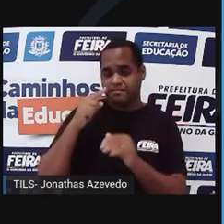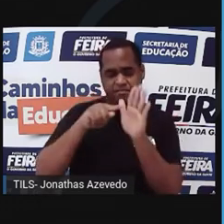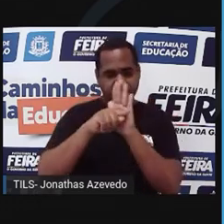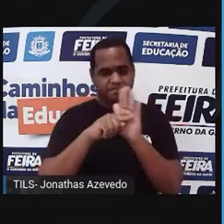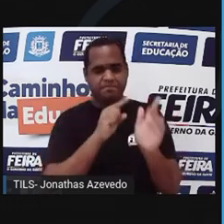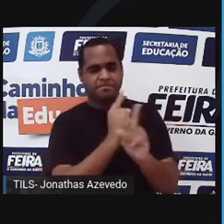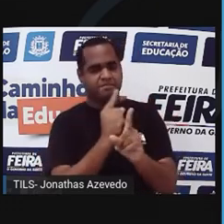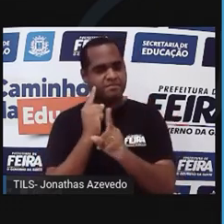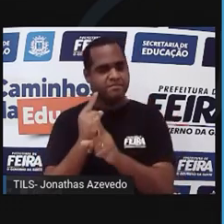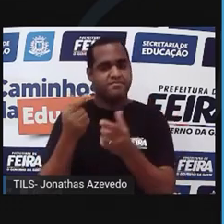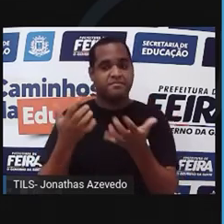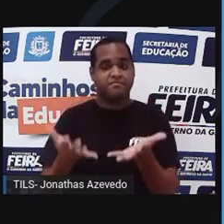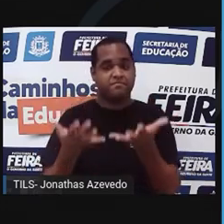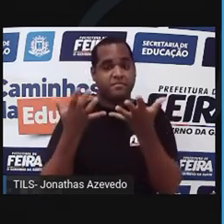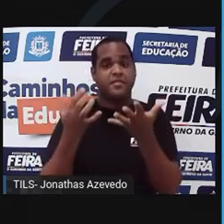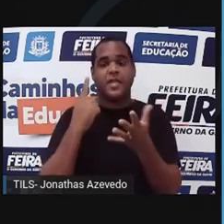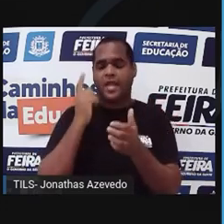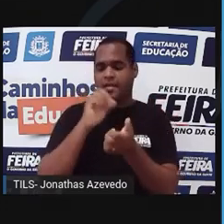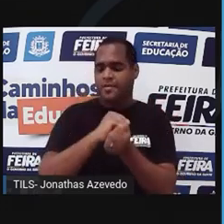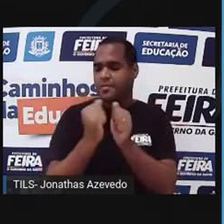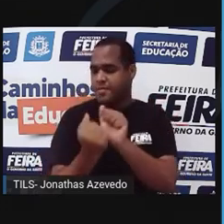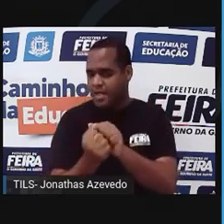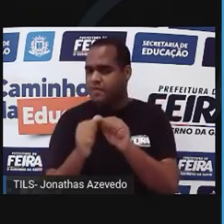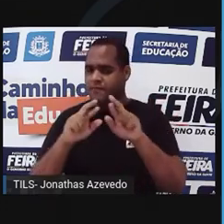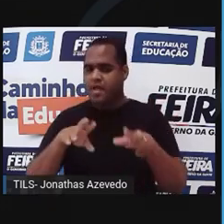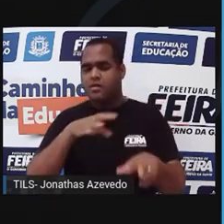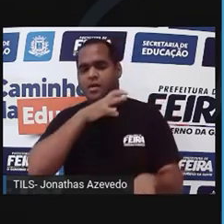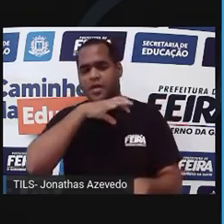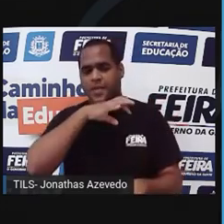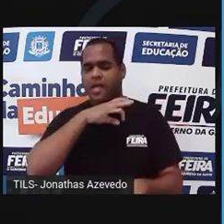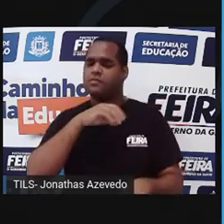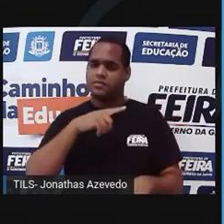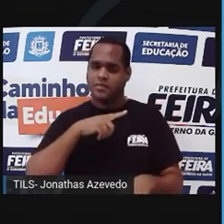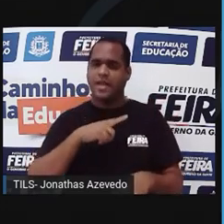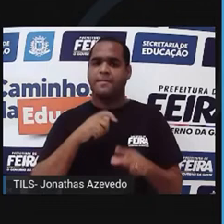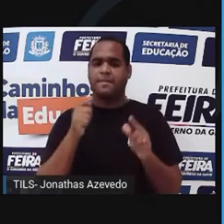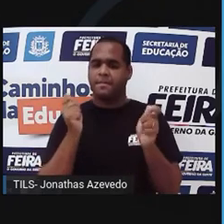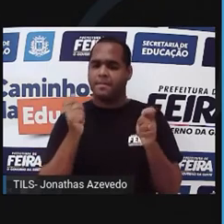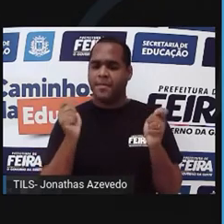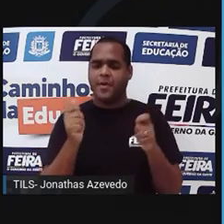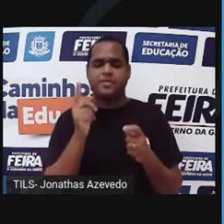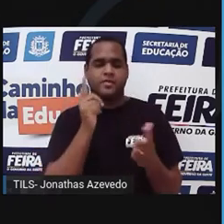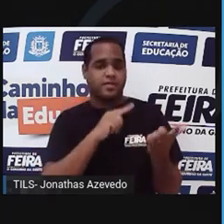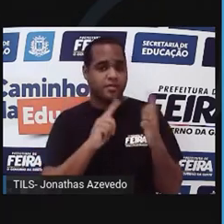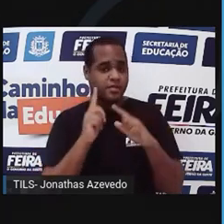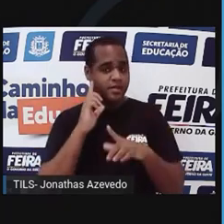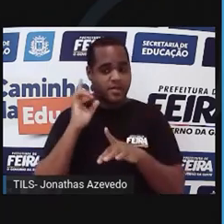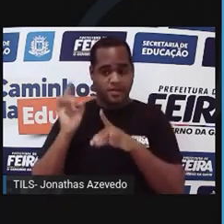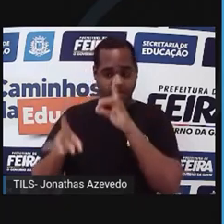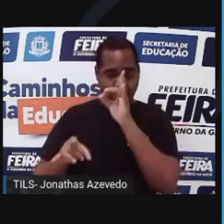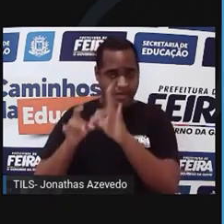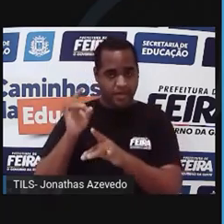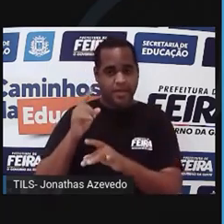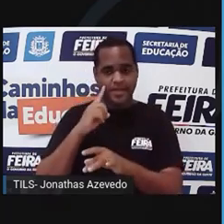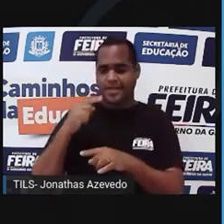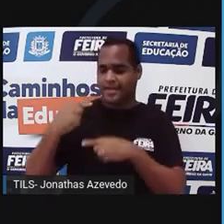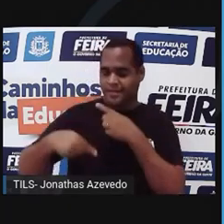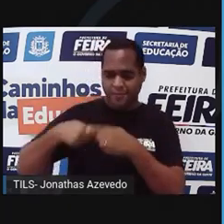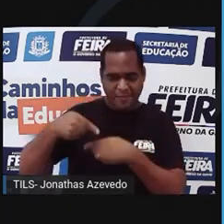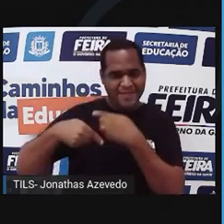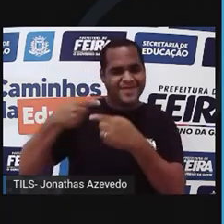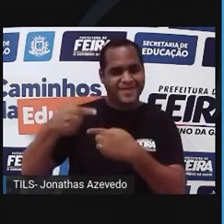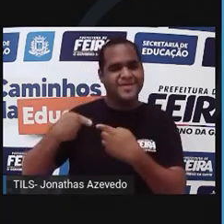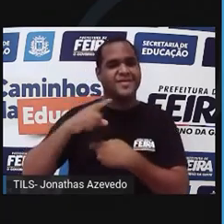que os seres mais adaptados, eles tinham, então, a possibilidade de deixar mais descendentes. E